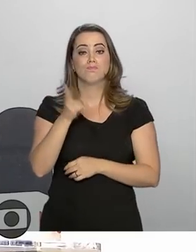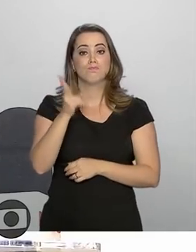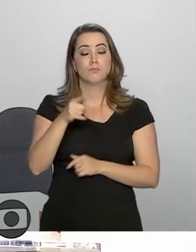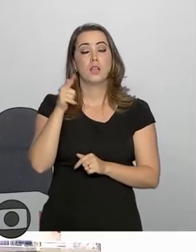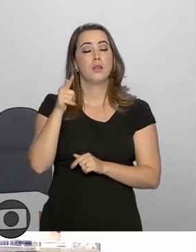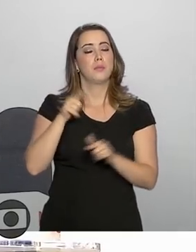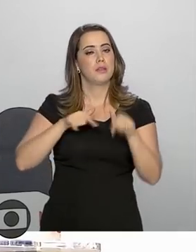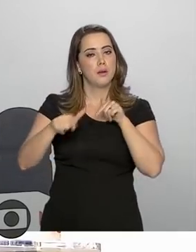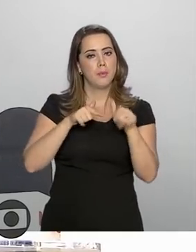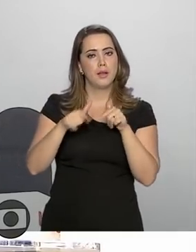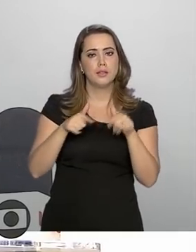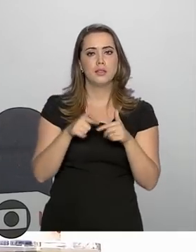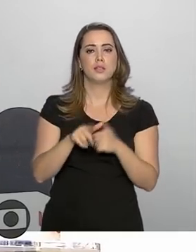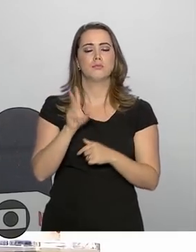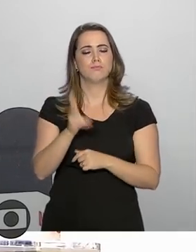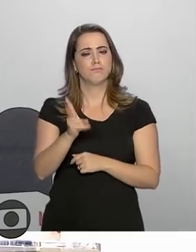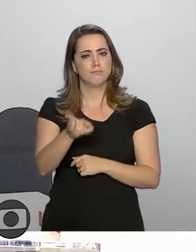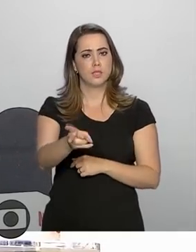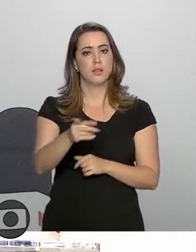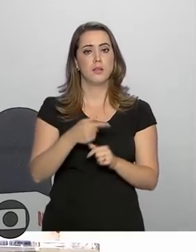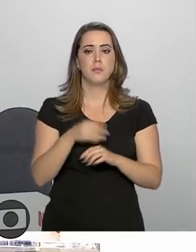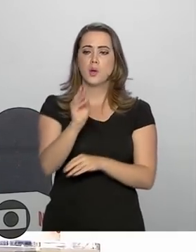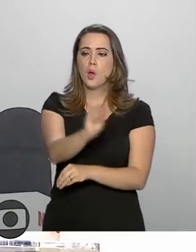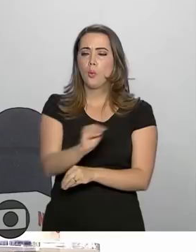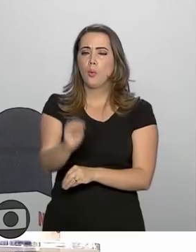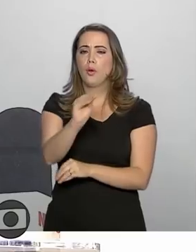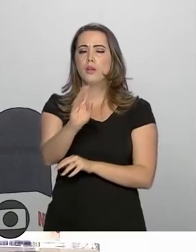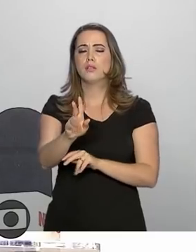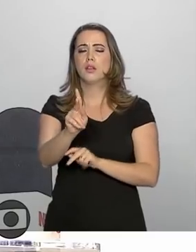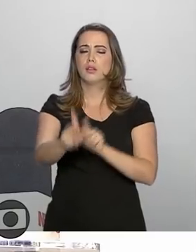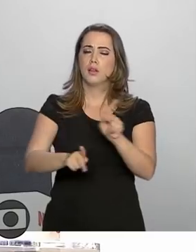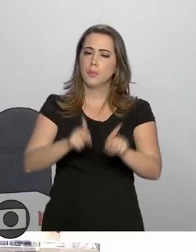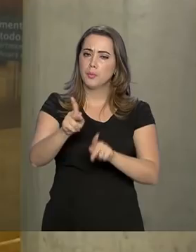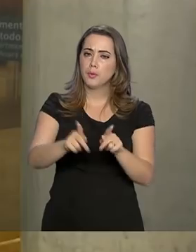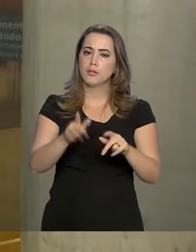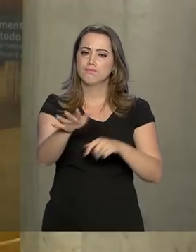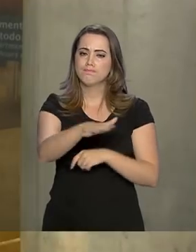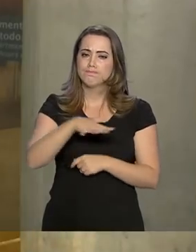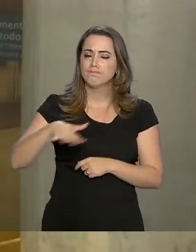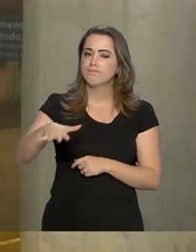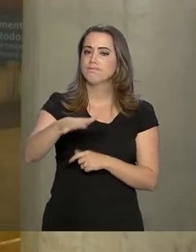plantão para atender a população naquela região.